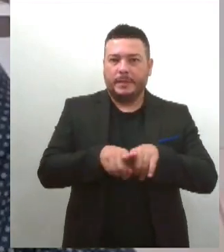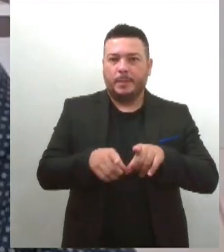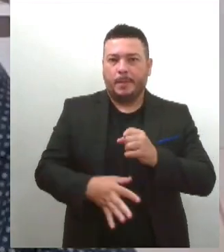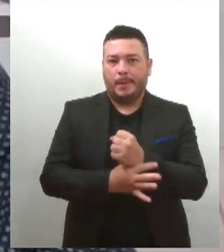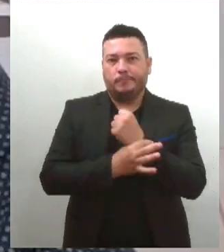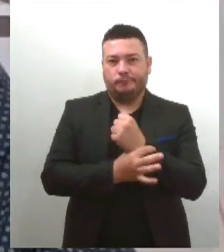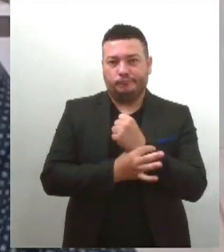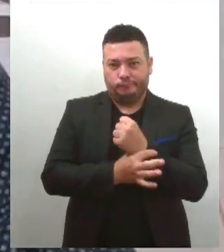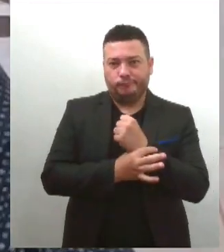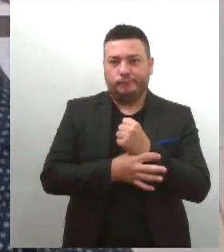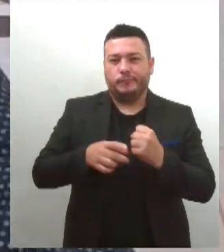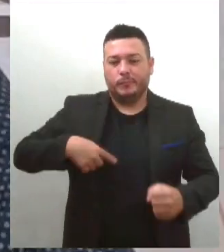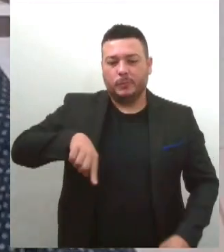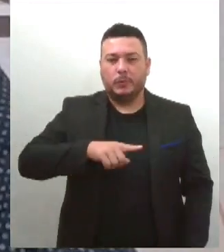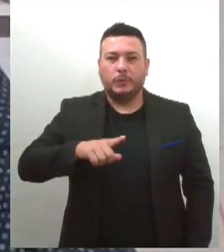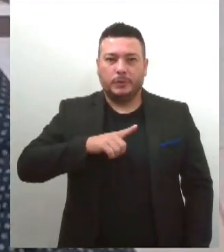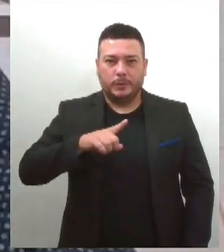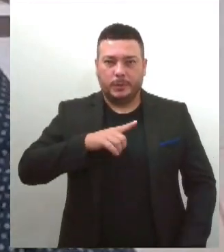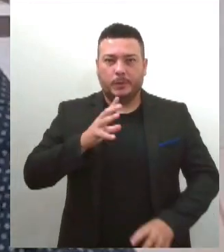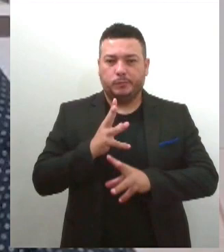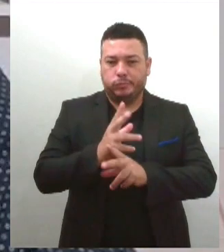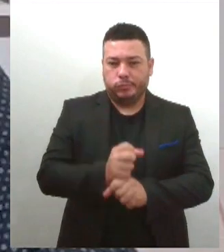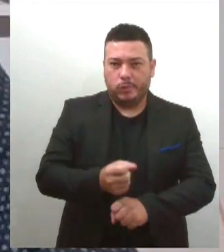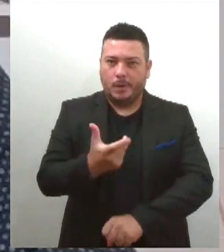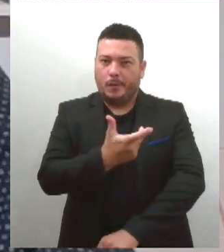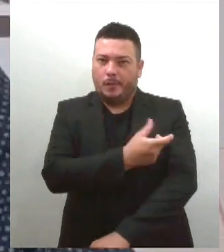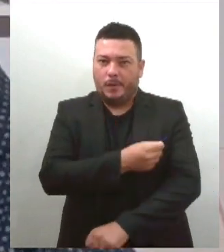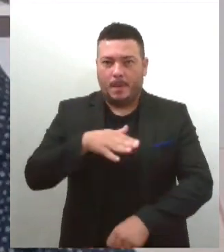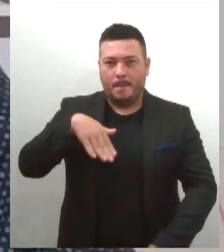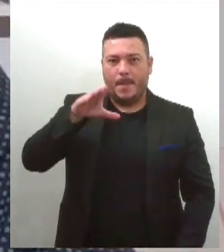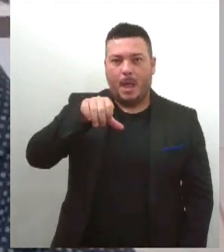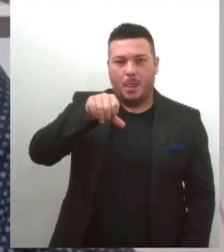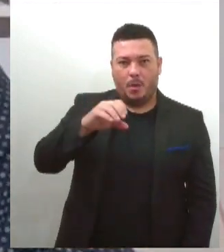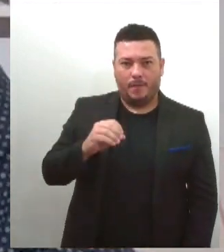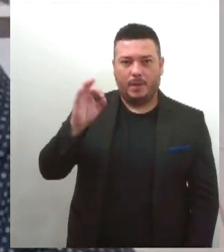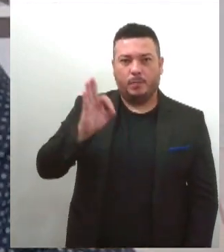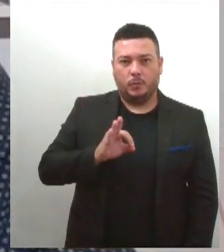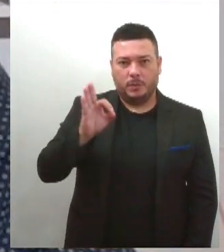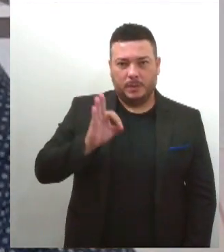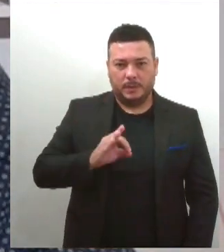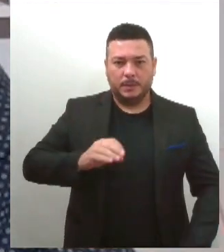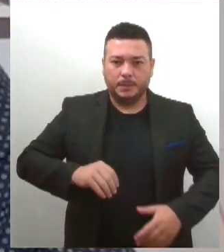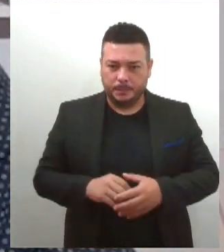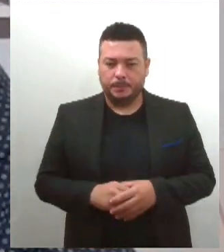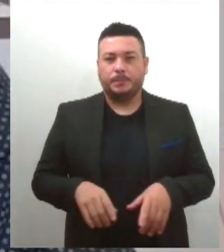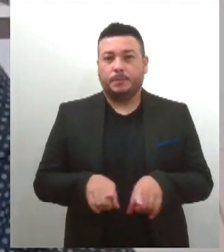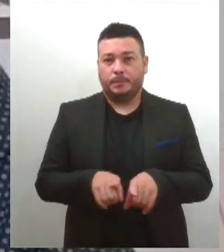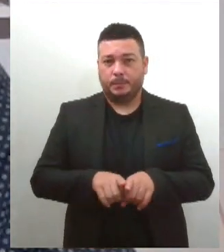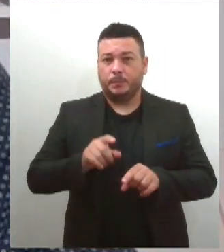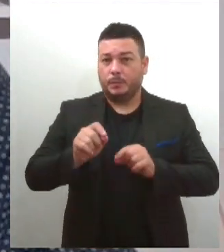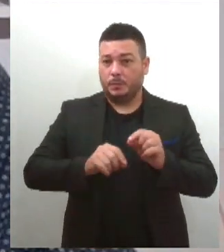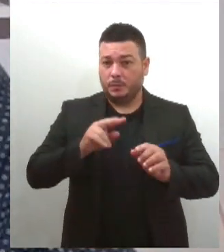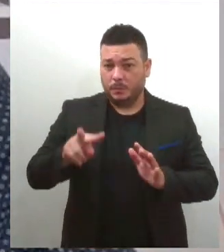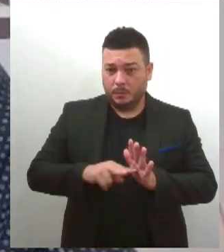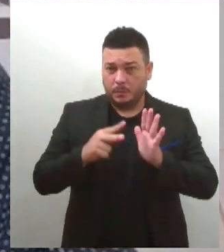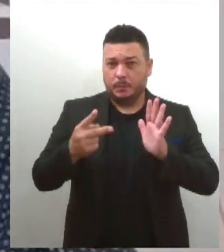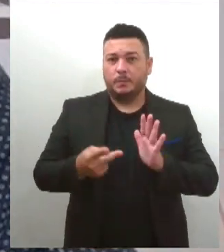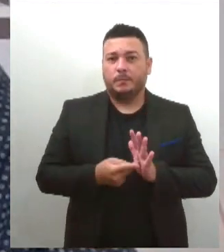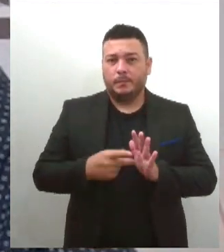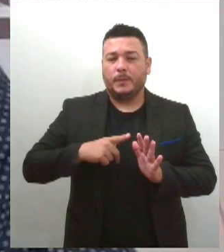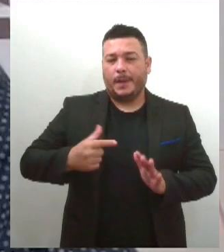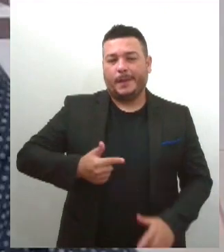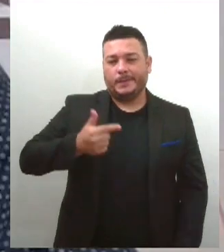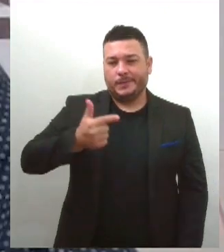gente tenha uma cobertura vacinal acima de 90% e, além de tudo, que daqui a três meses a gente receba a segunda dose